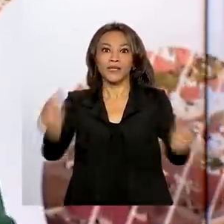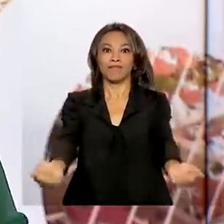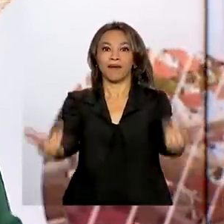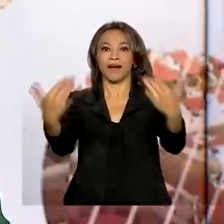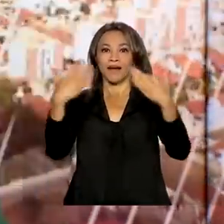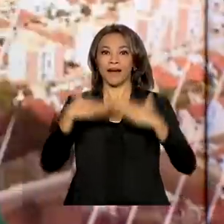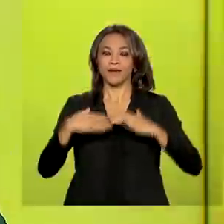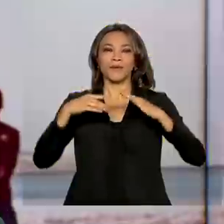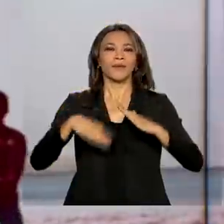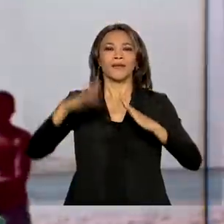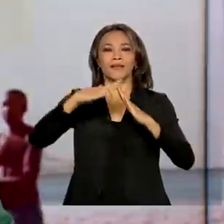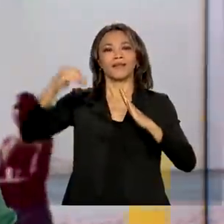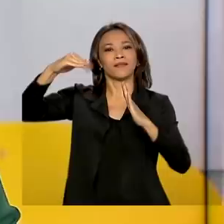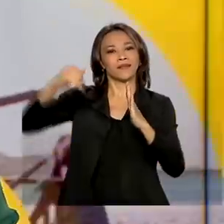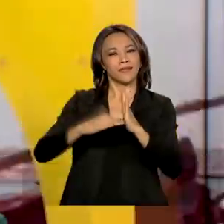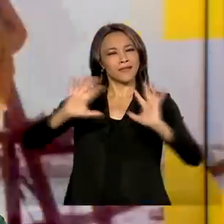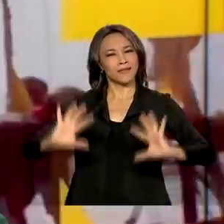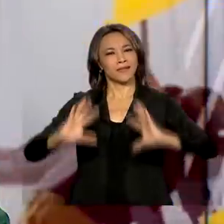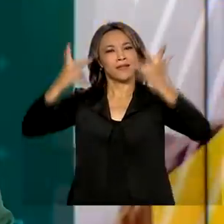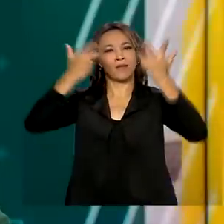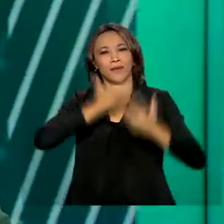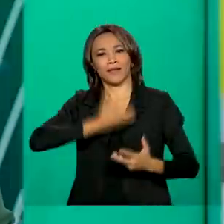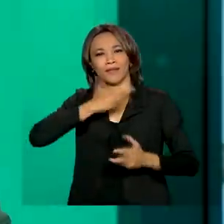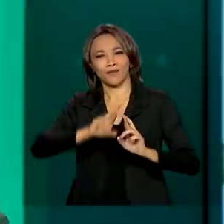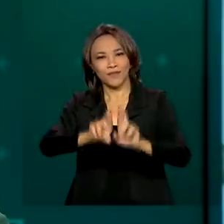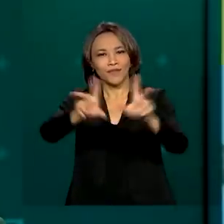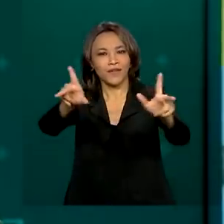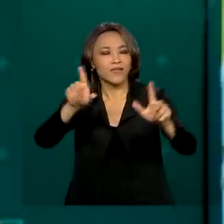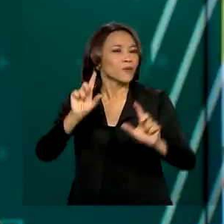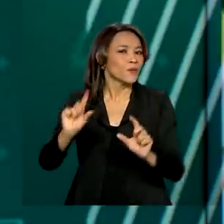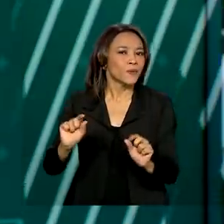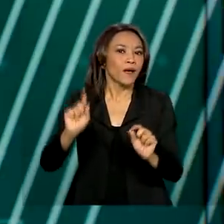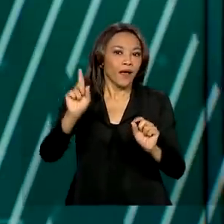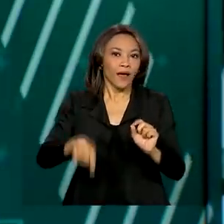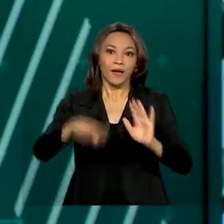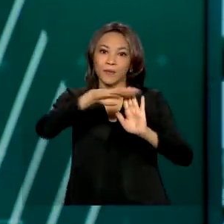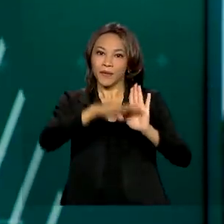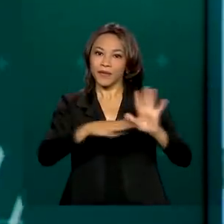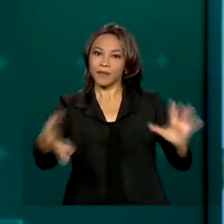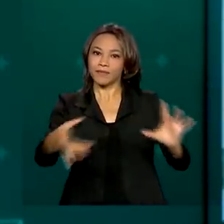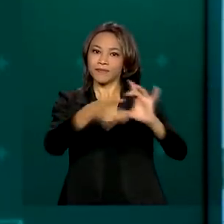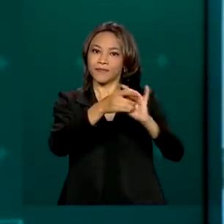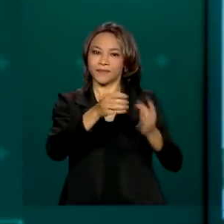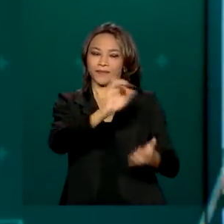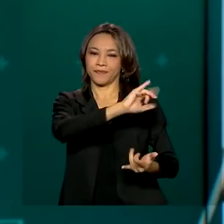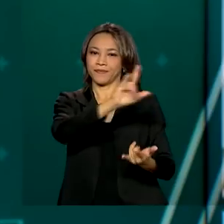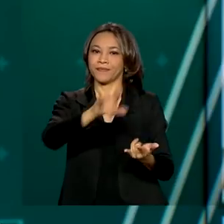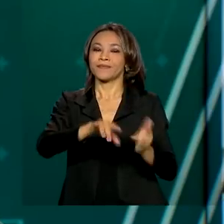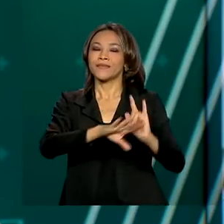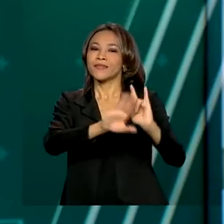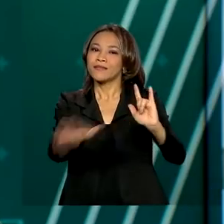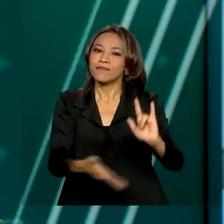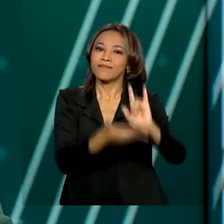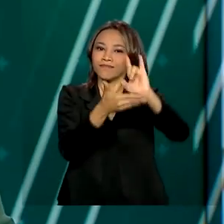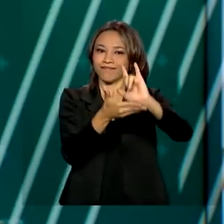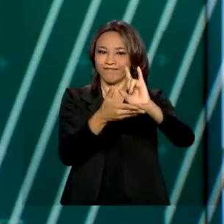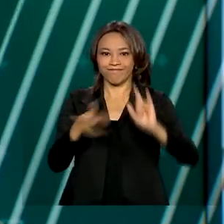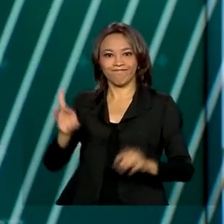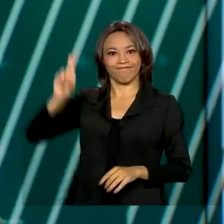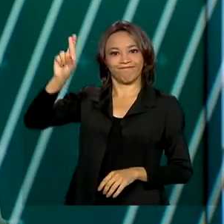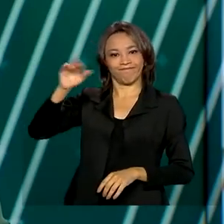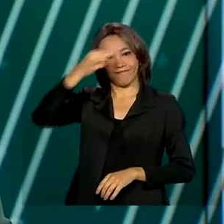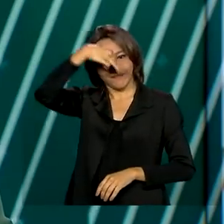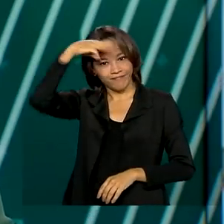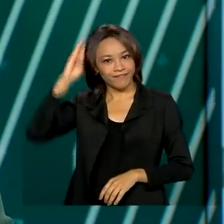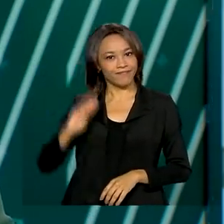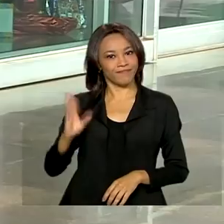para celebrar o Natal de uma forma diferente. A iniciativa faz parte do programa Pátria Voluntária, comandado pela primeira-dama Michele